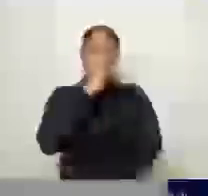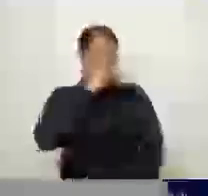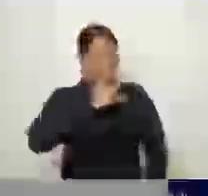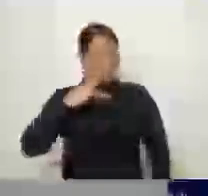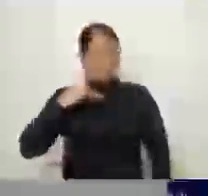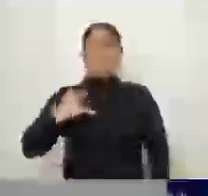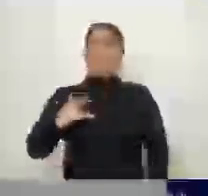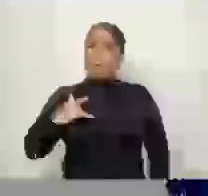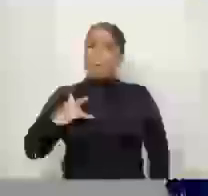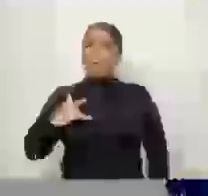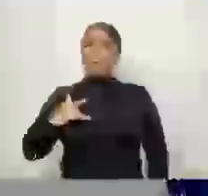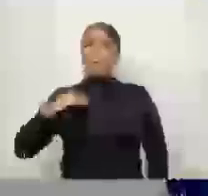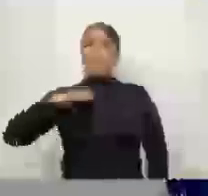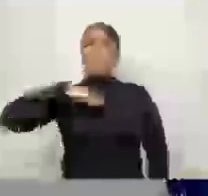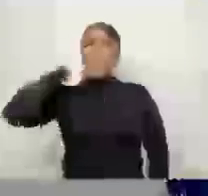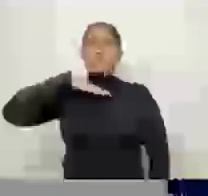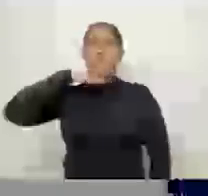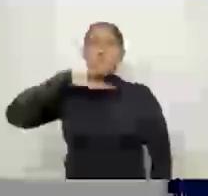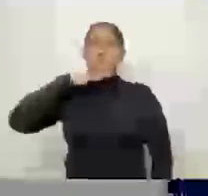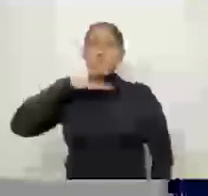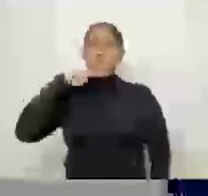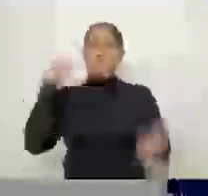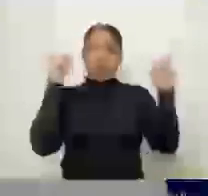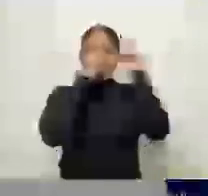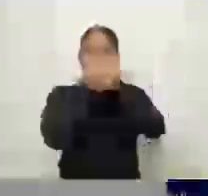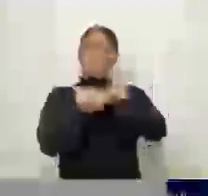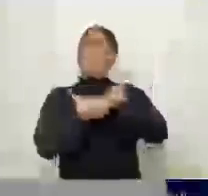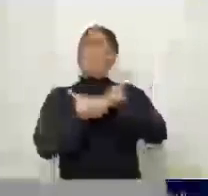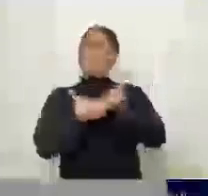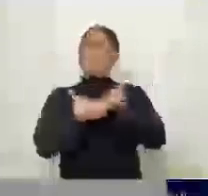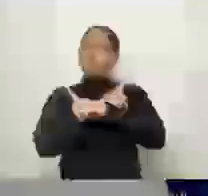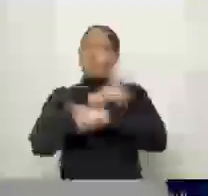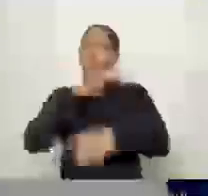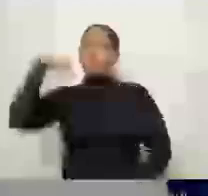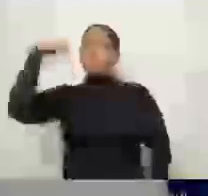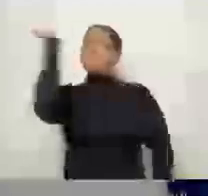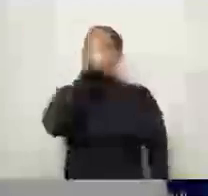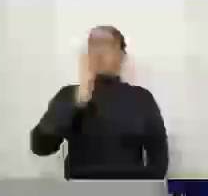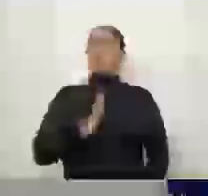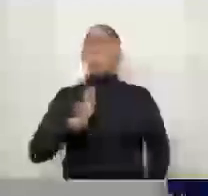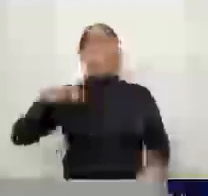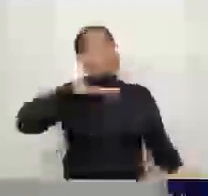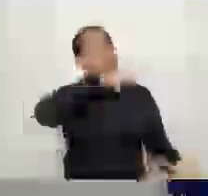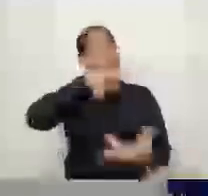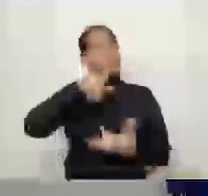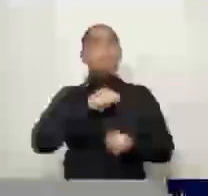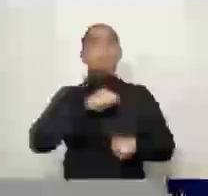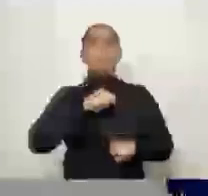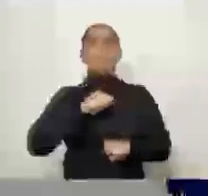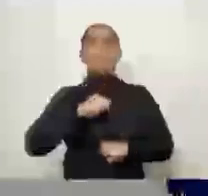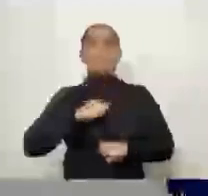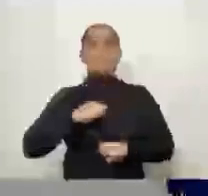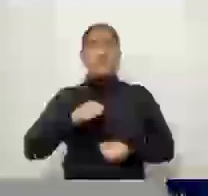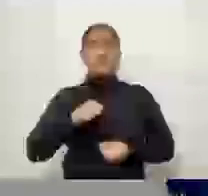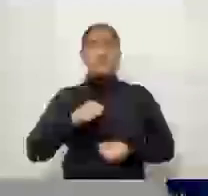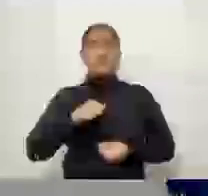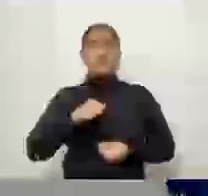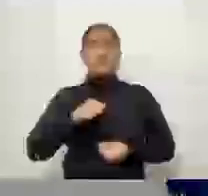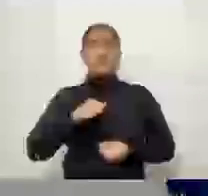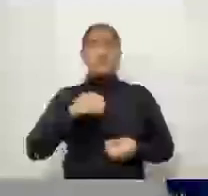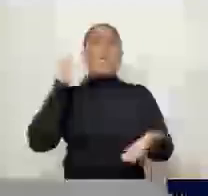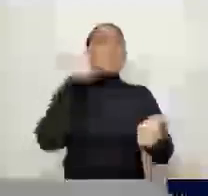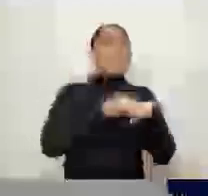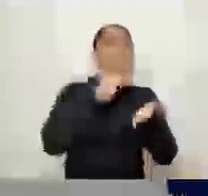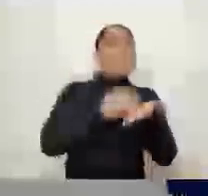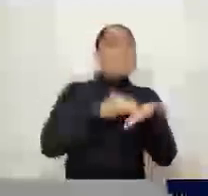Estado e a nível de Brasil. Esse colapso está acontecendo por falta de estrutura e também por